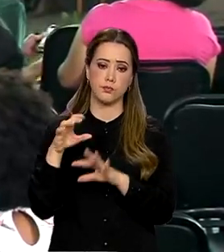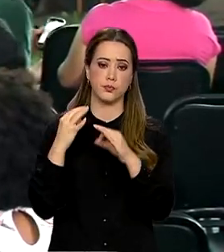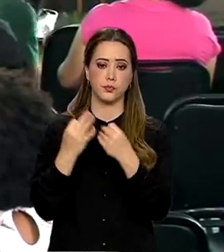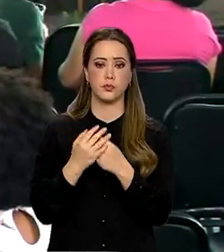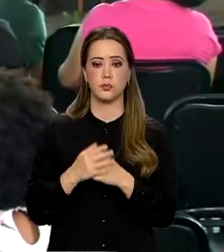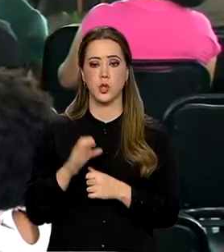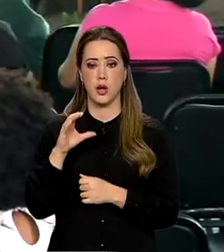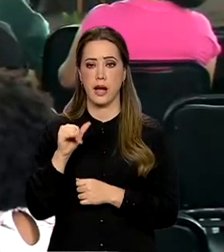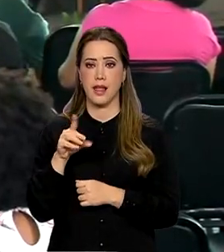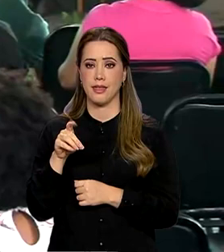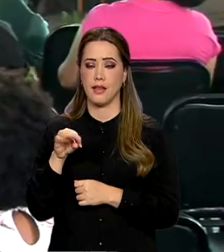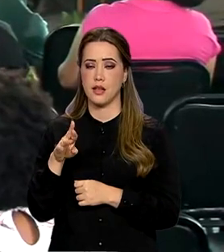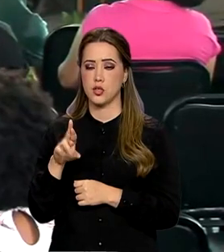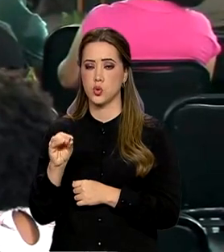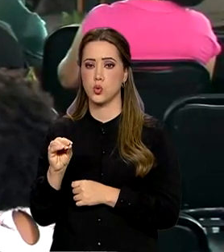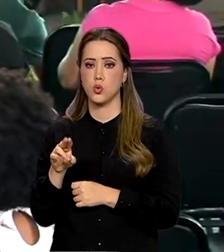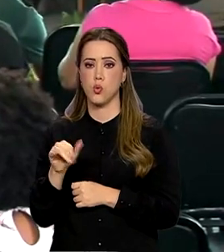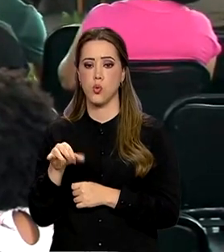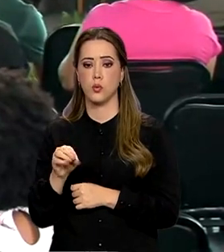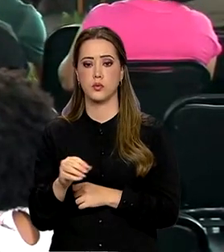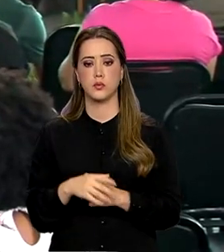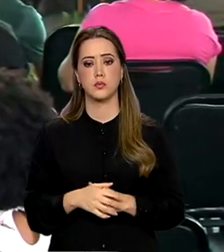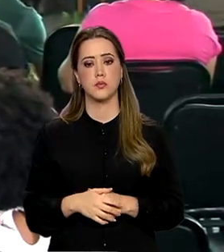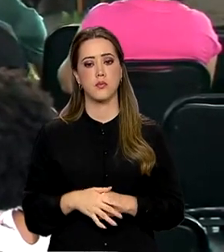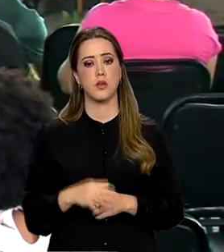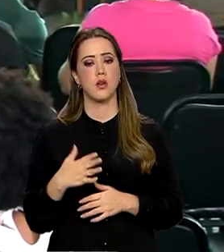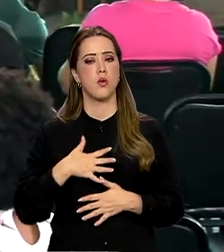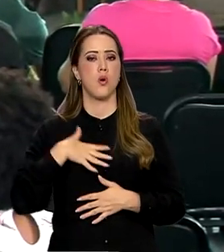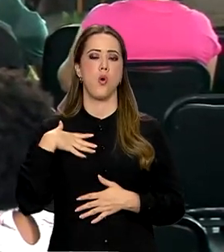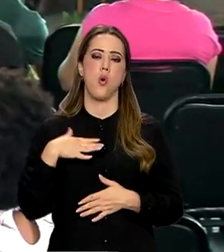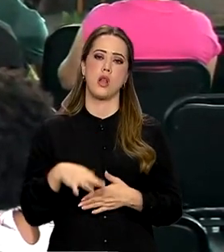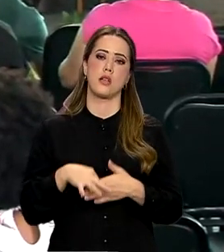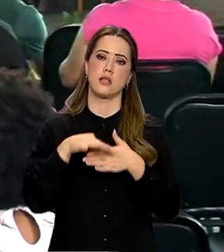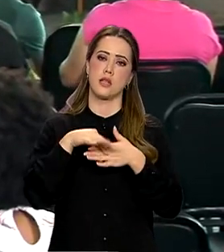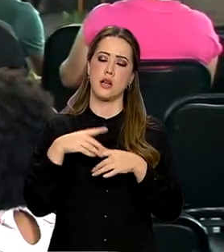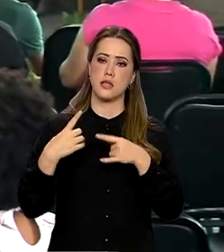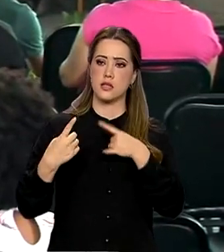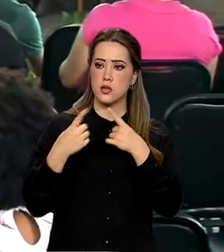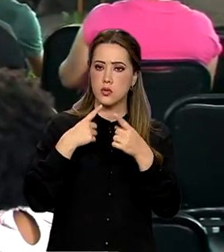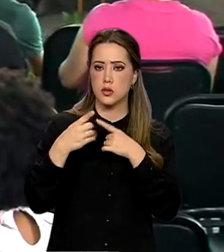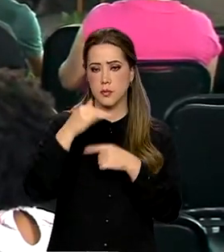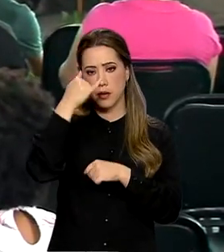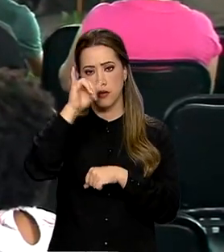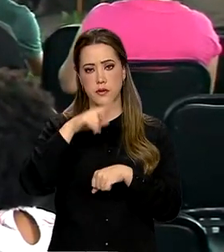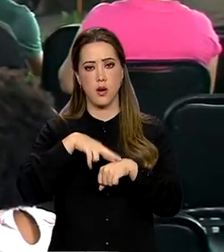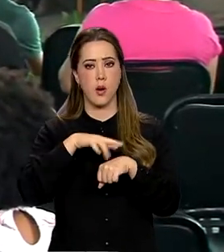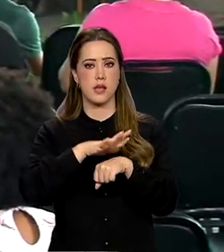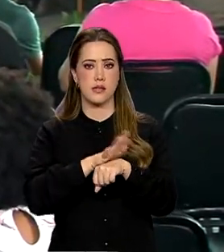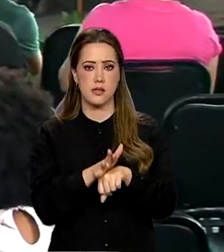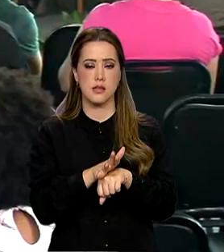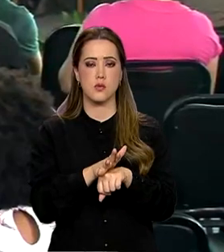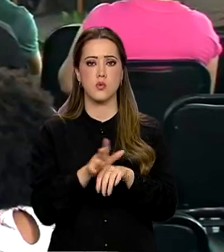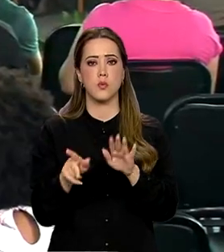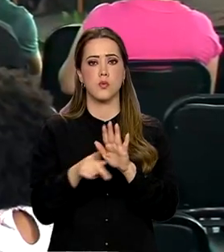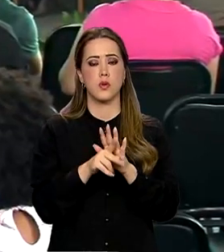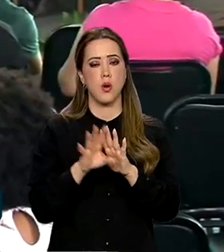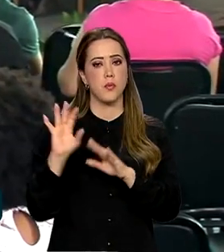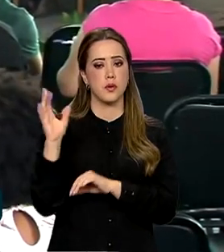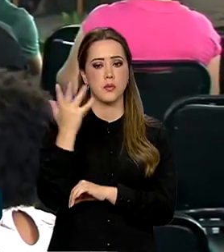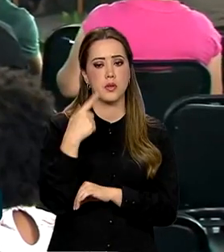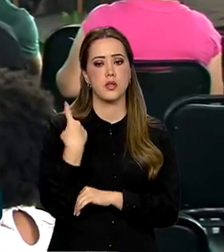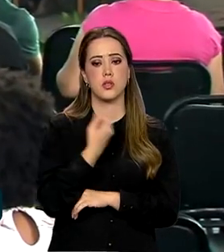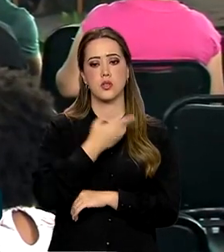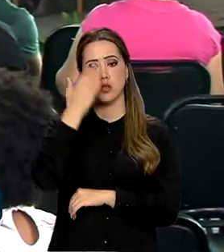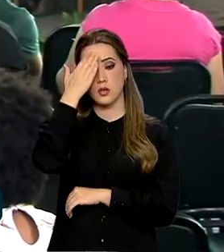também esse debate para combater o racismo ambiental. A gente sabe que os nossos povos indígenas, quilombolas, ribeirinhas, são as